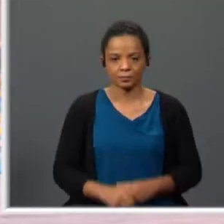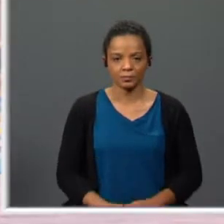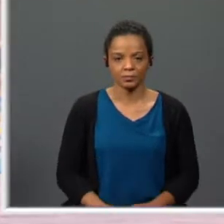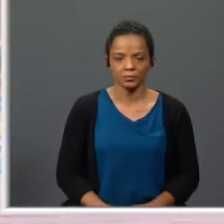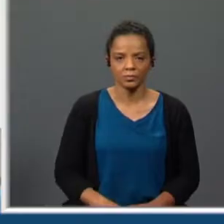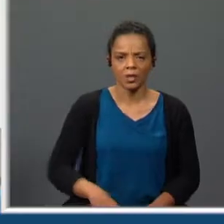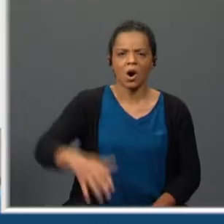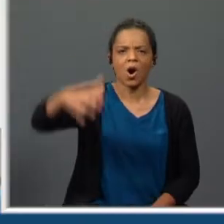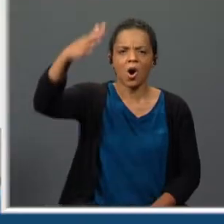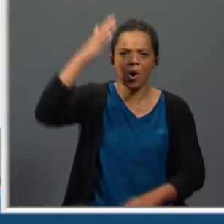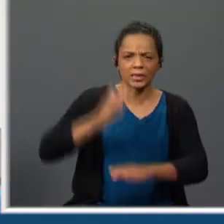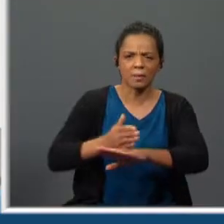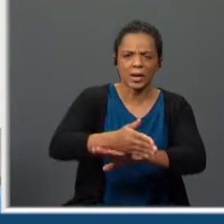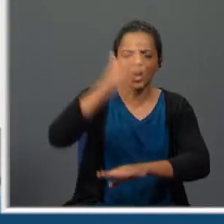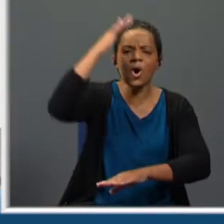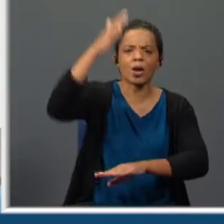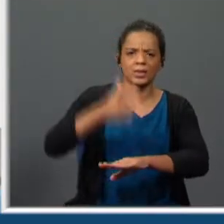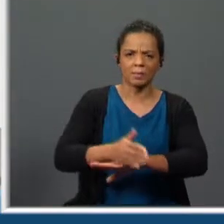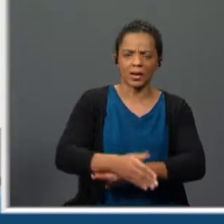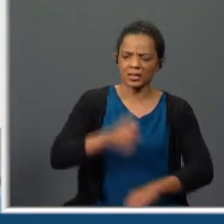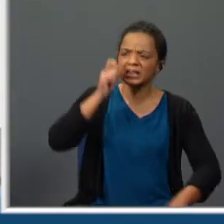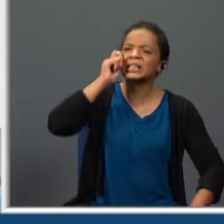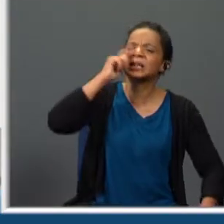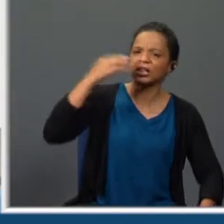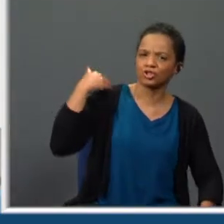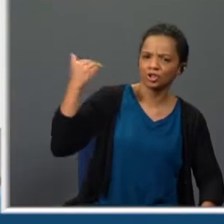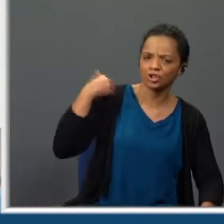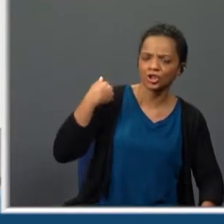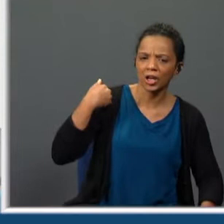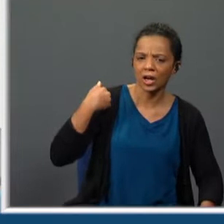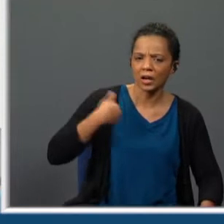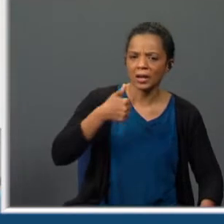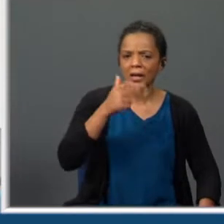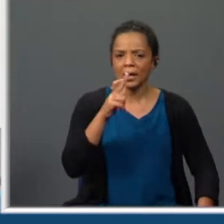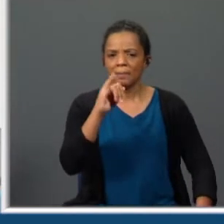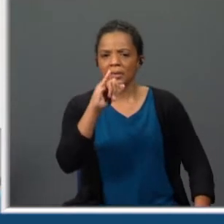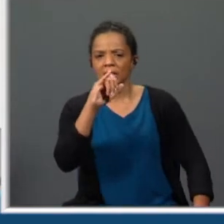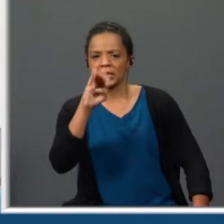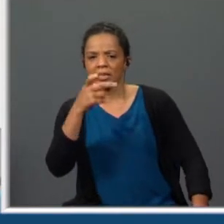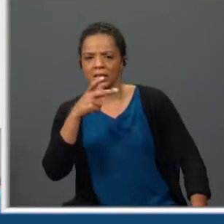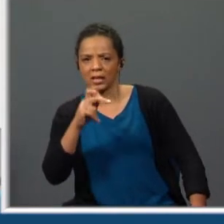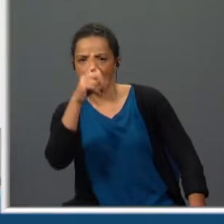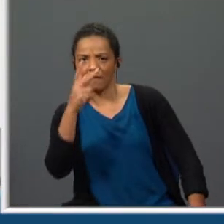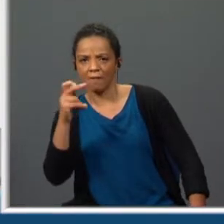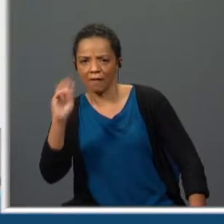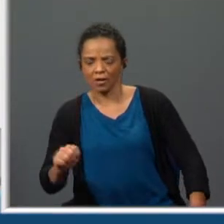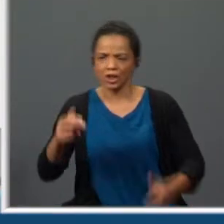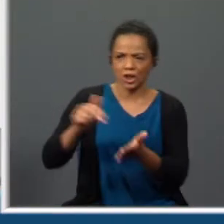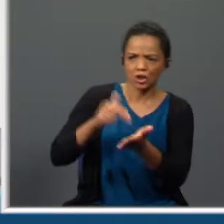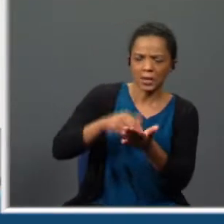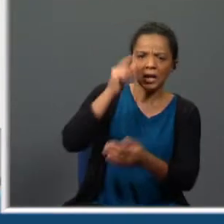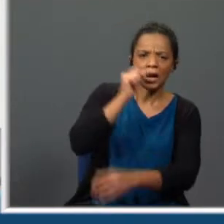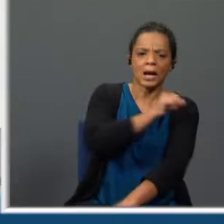Olá da Barca, olá! Quem chama? Prisida Vaz! E aguarda-me, rapaz!